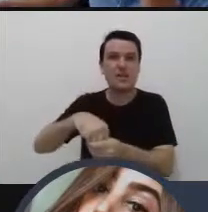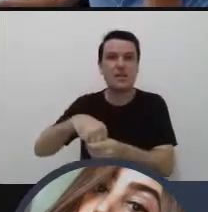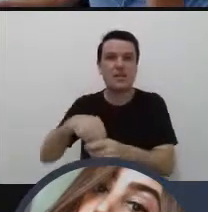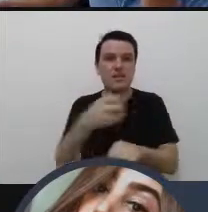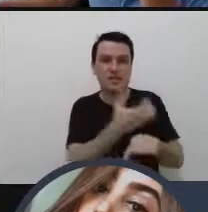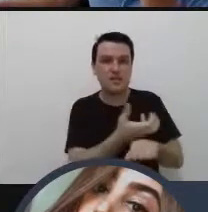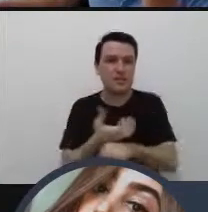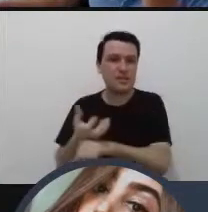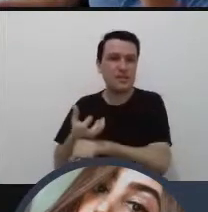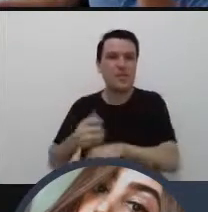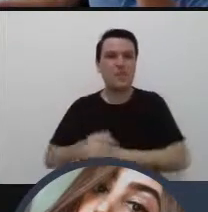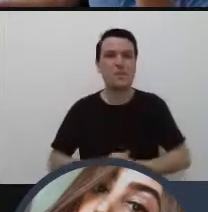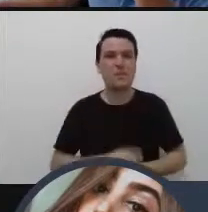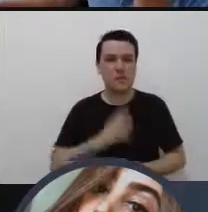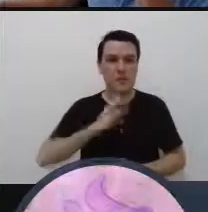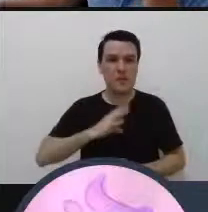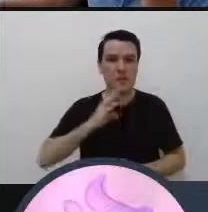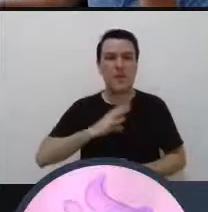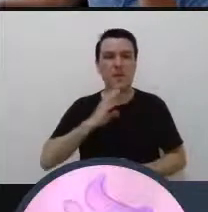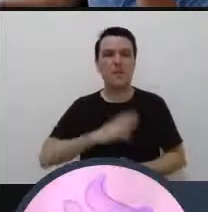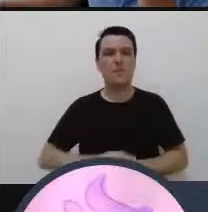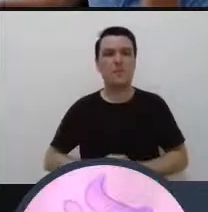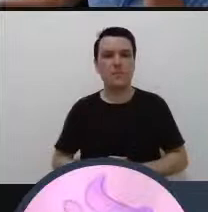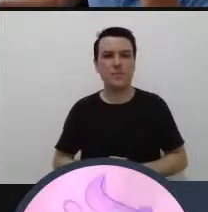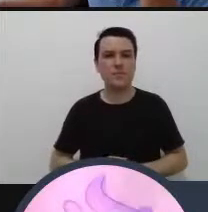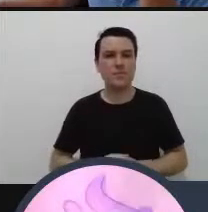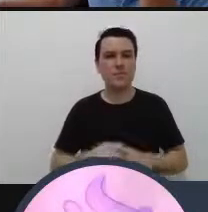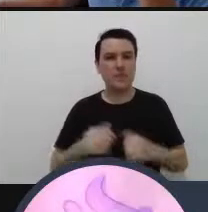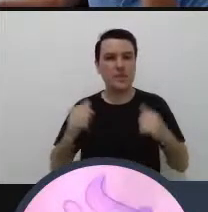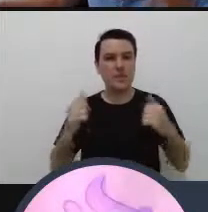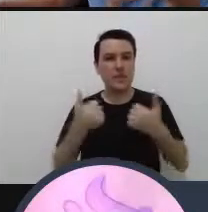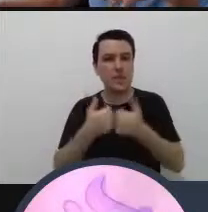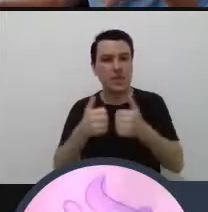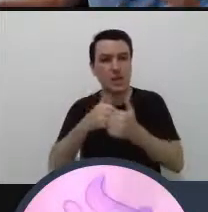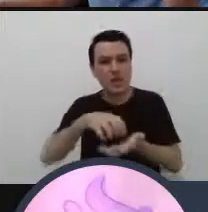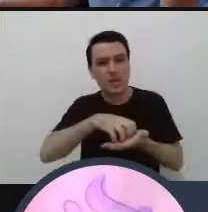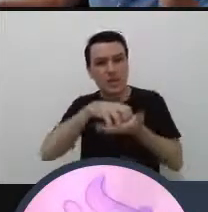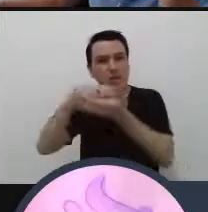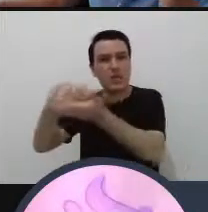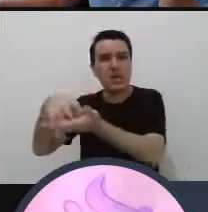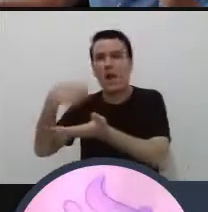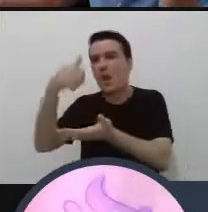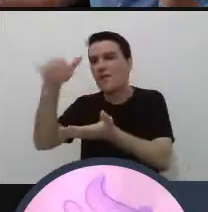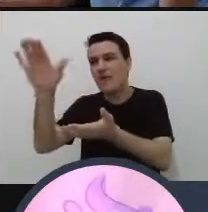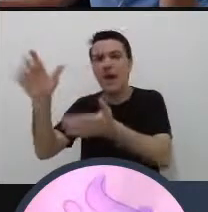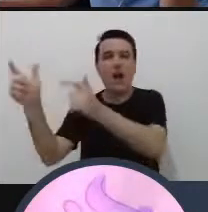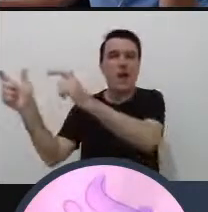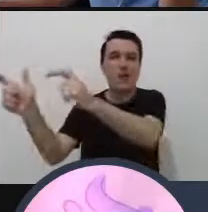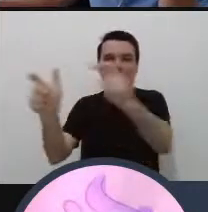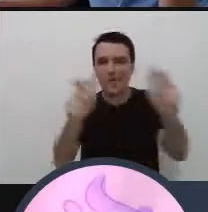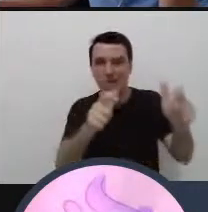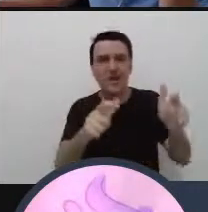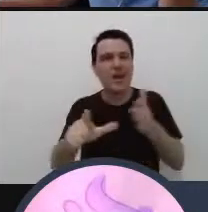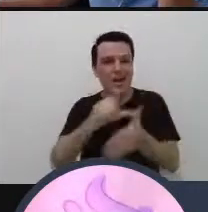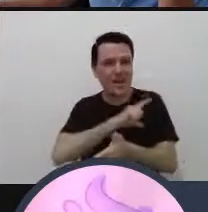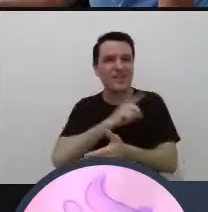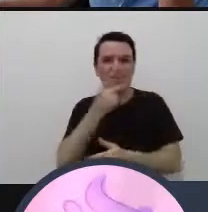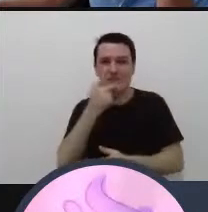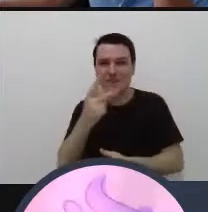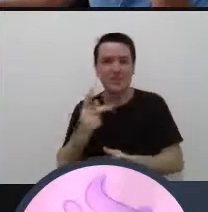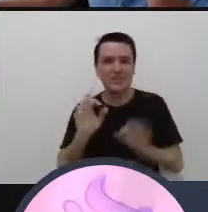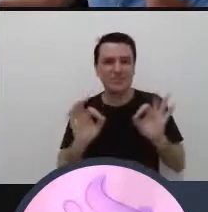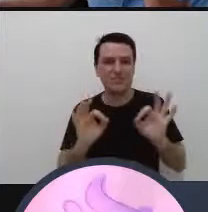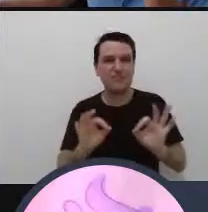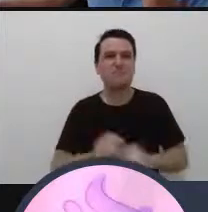sim muito legal transporte para levar os alunos a Ana Hoeft já também tinha sido falado ali no sistema